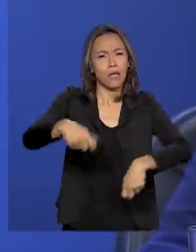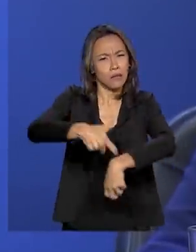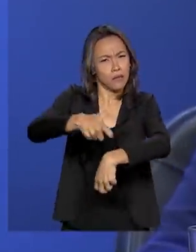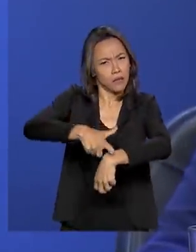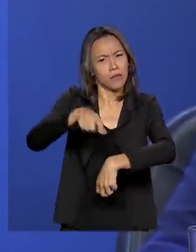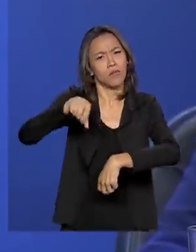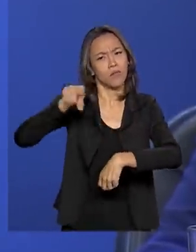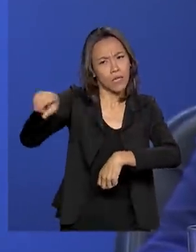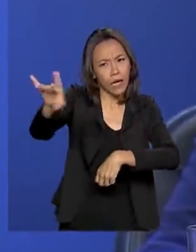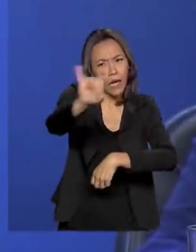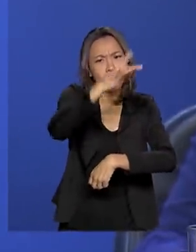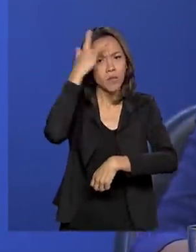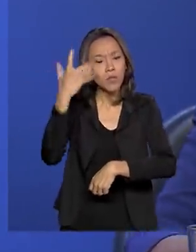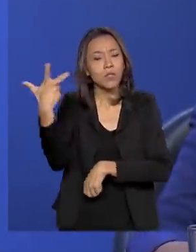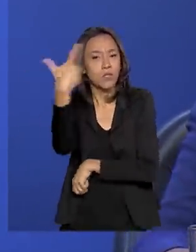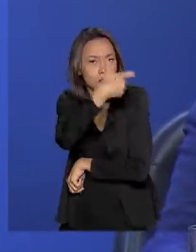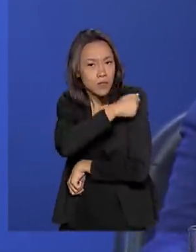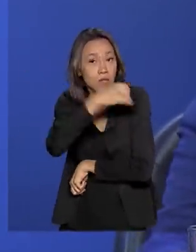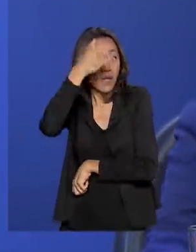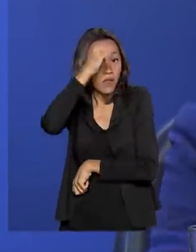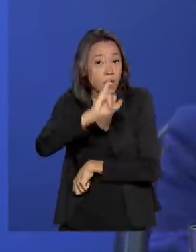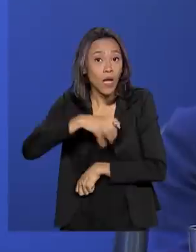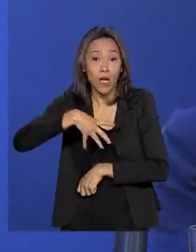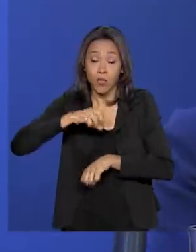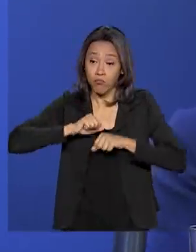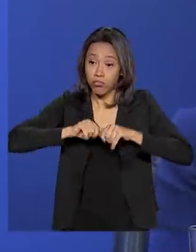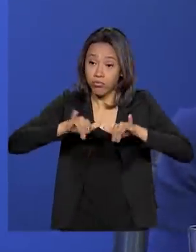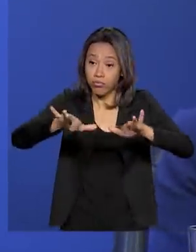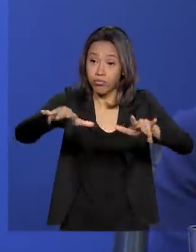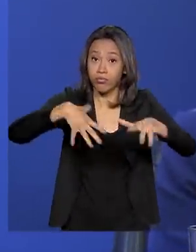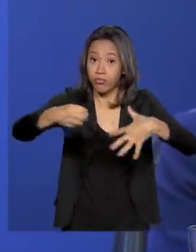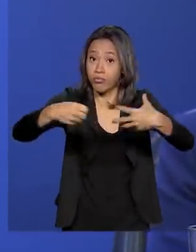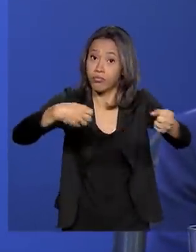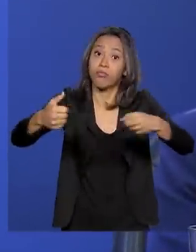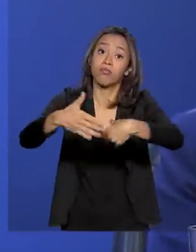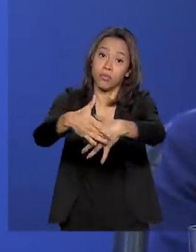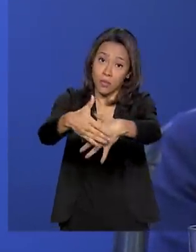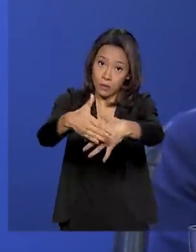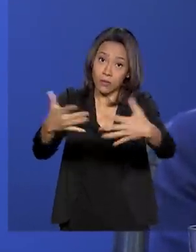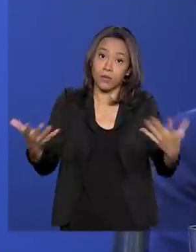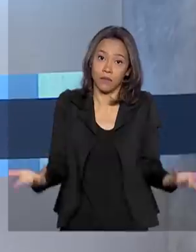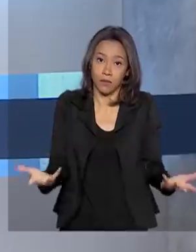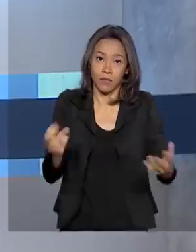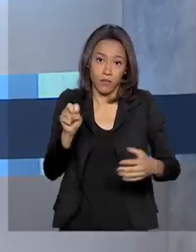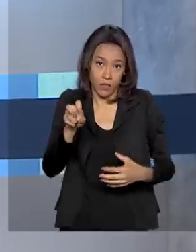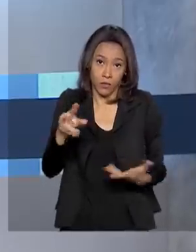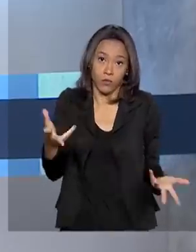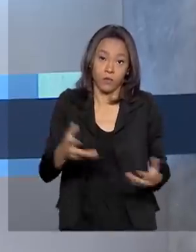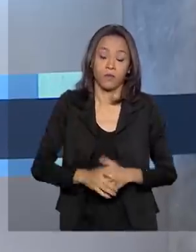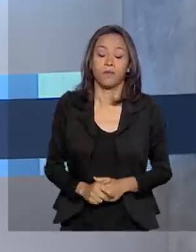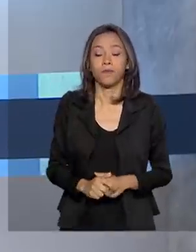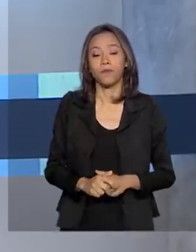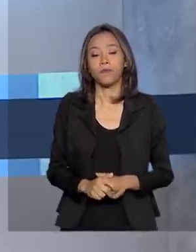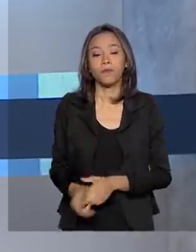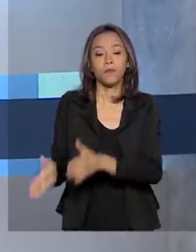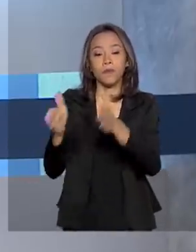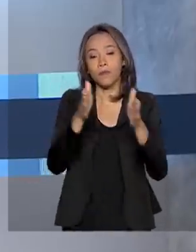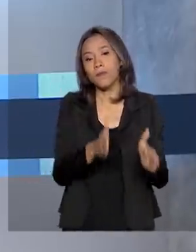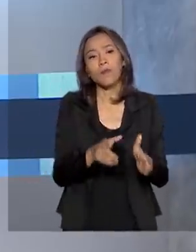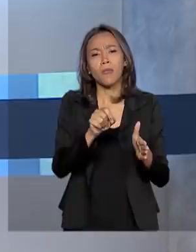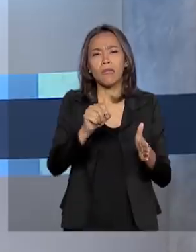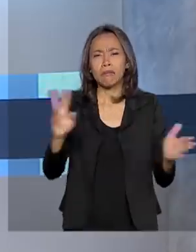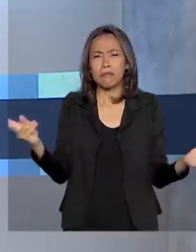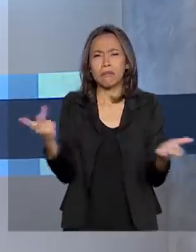evitar surtos de sarampo concomitantes a outras doenças infecciosas virais. E diante das